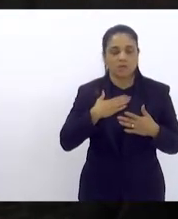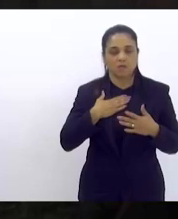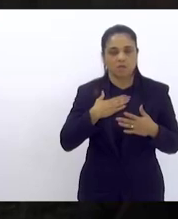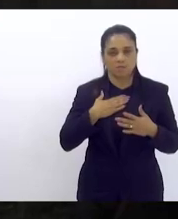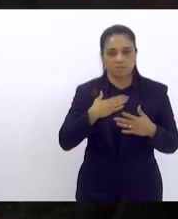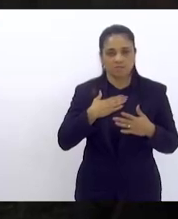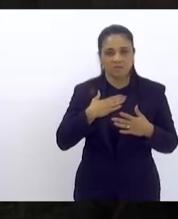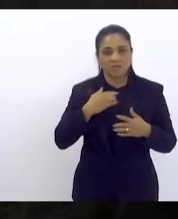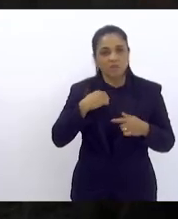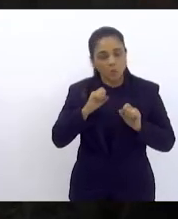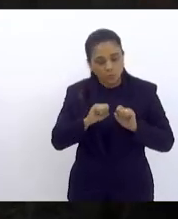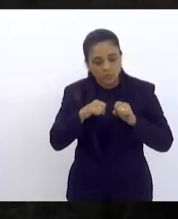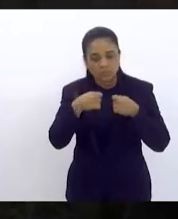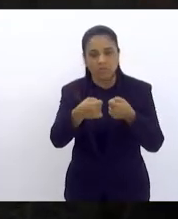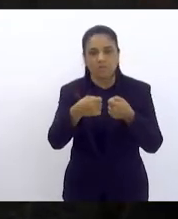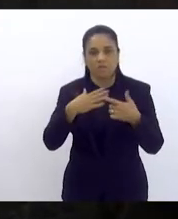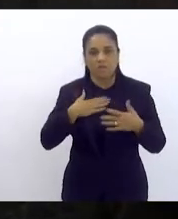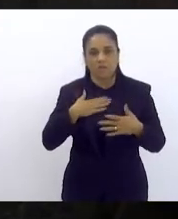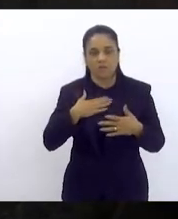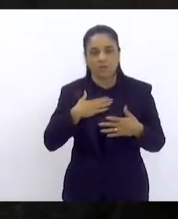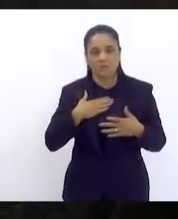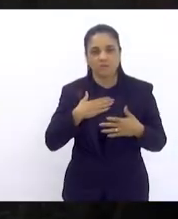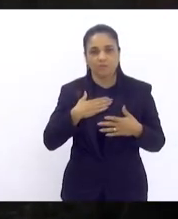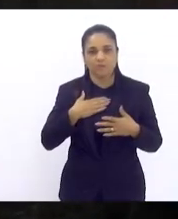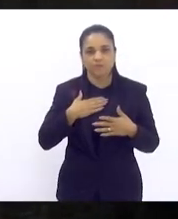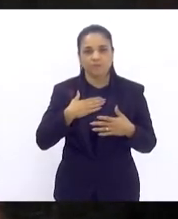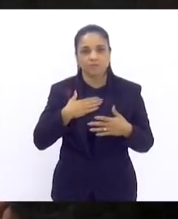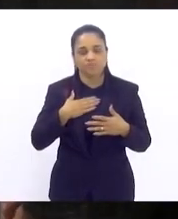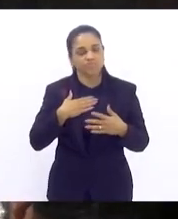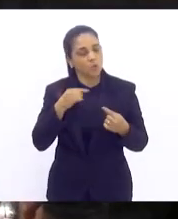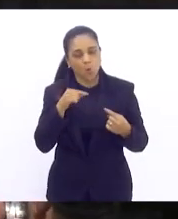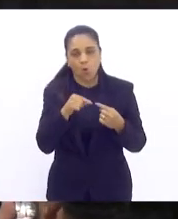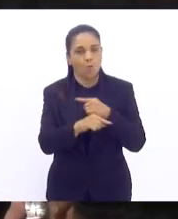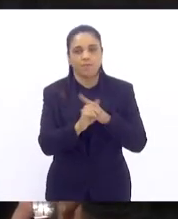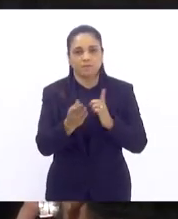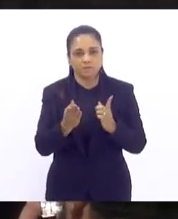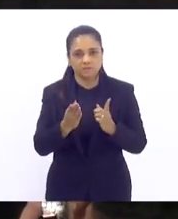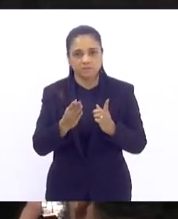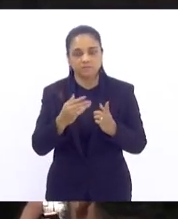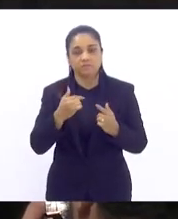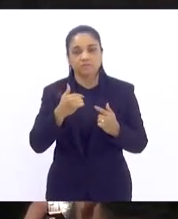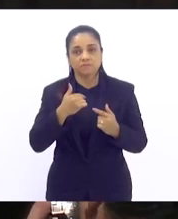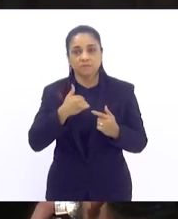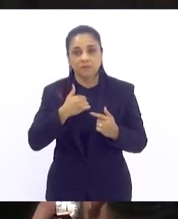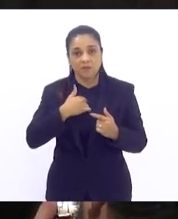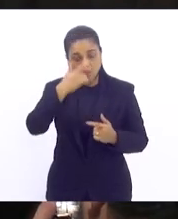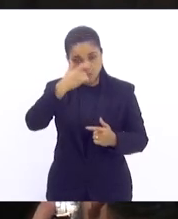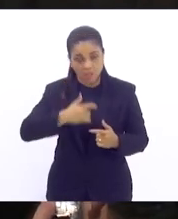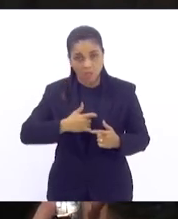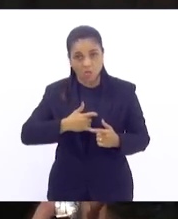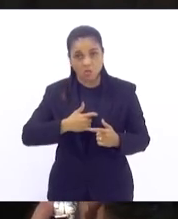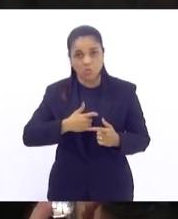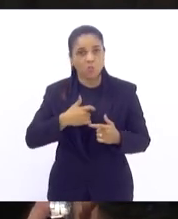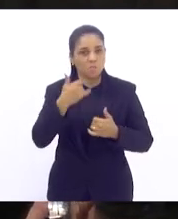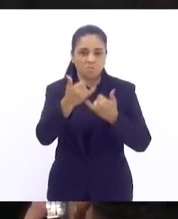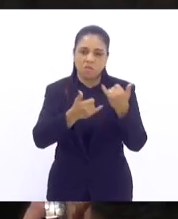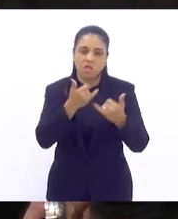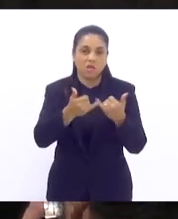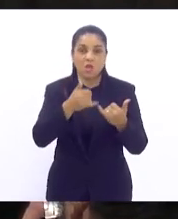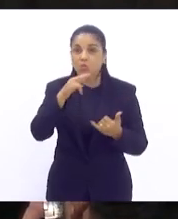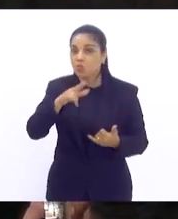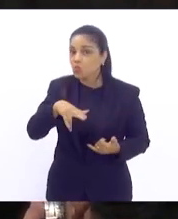tento defender não condiz então se tem uma coisa que eu jamais brincaria